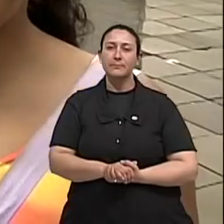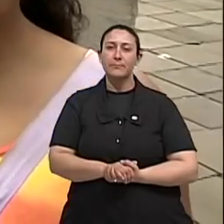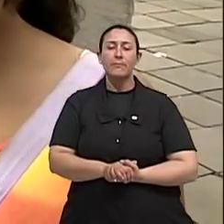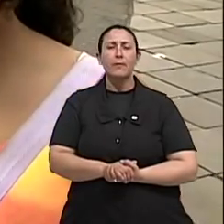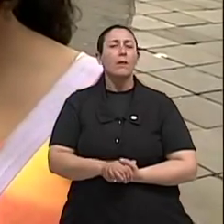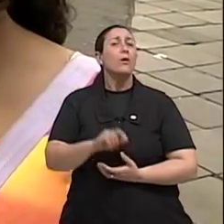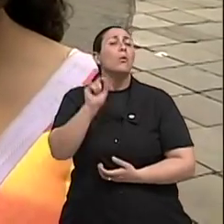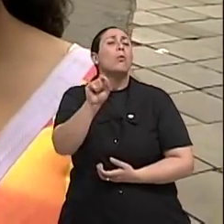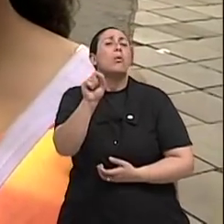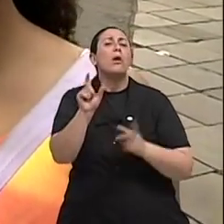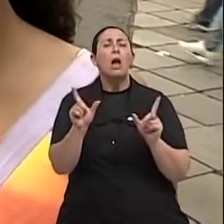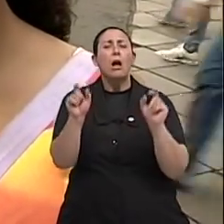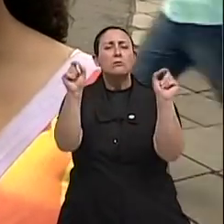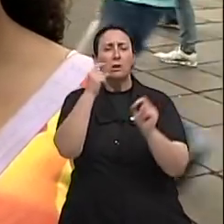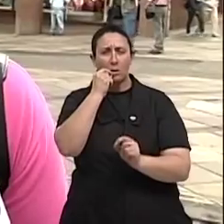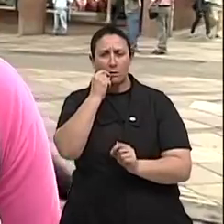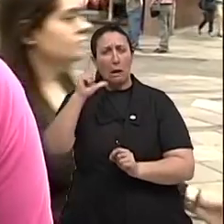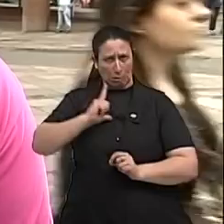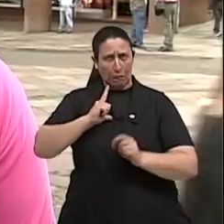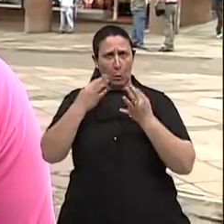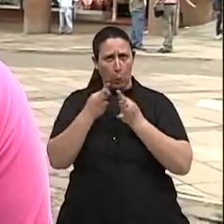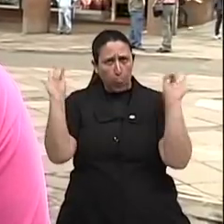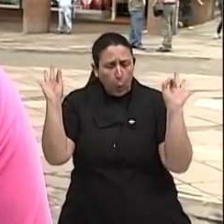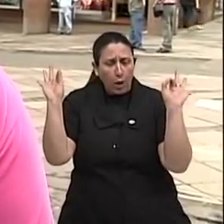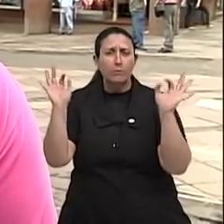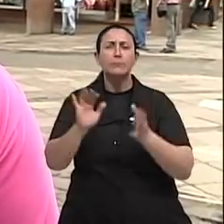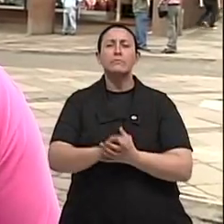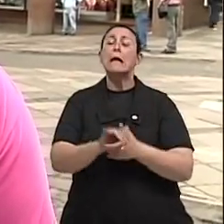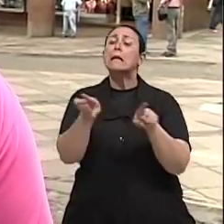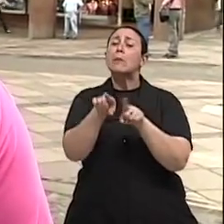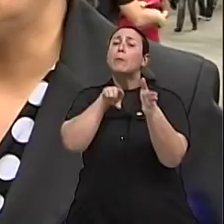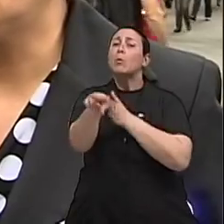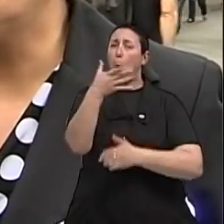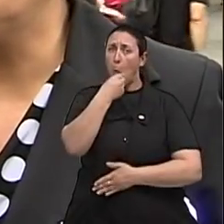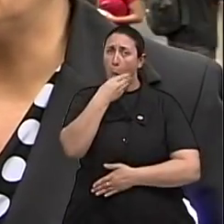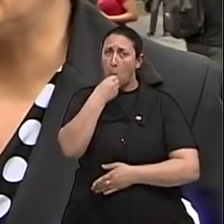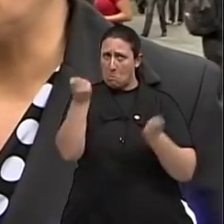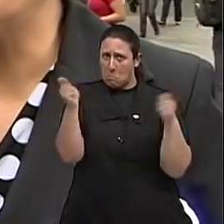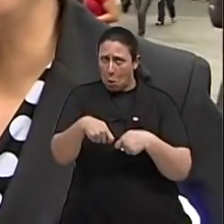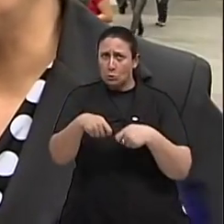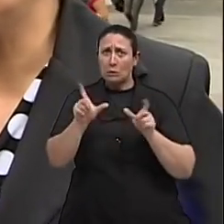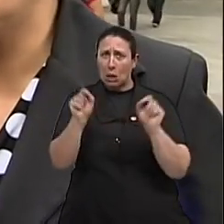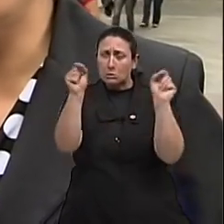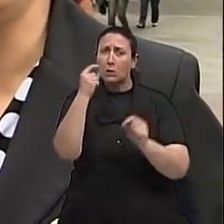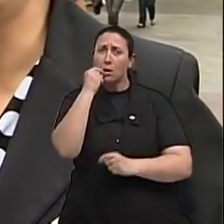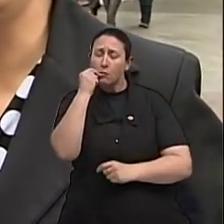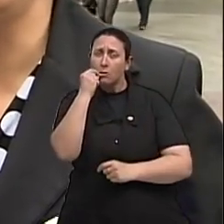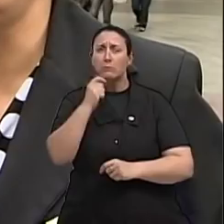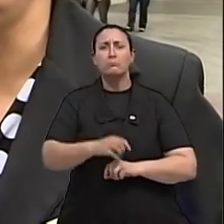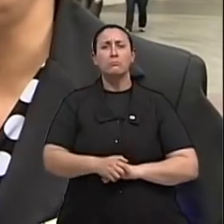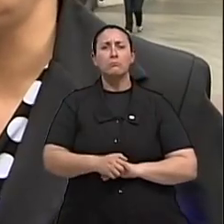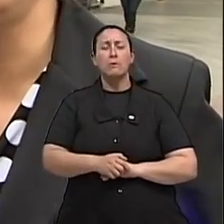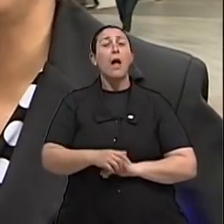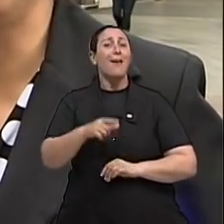O que é o câncer de mama e se tem cura? Eu gostaria de saber se os homens têm tendência de ter câncer de mama. A dúvida maior é como localizar o